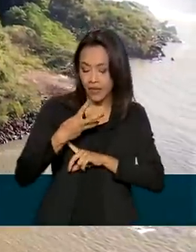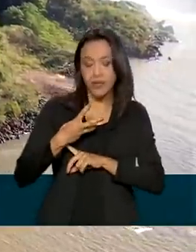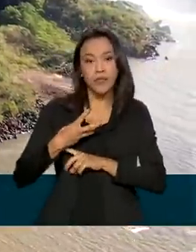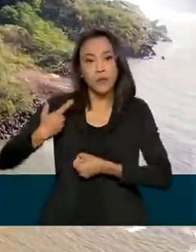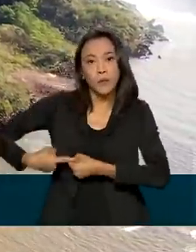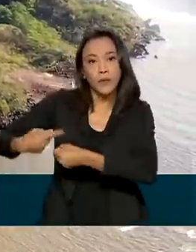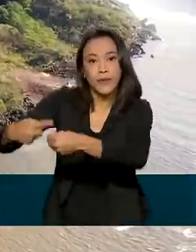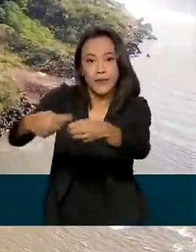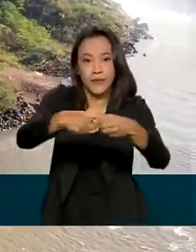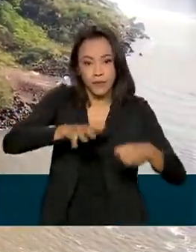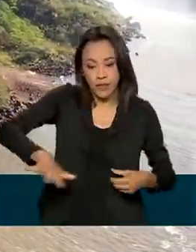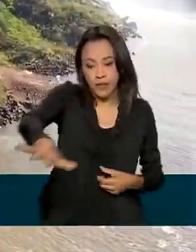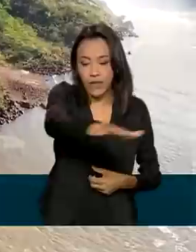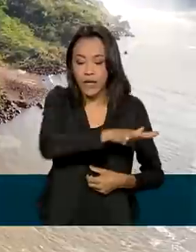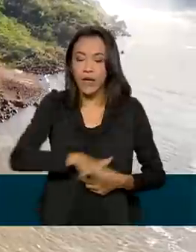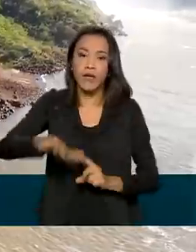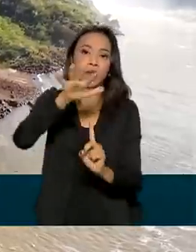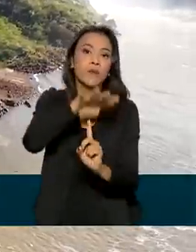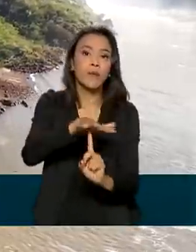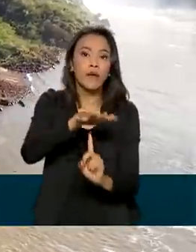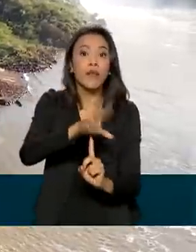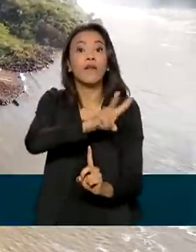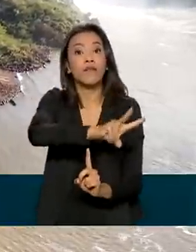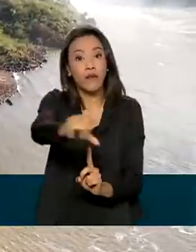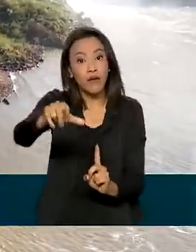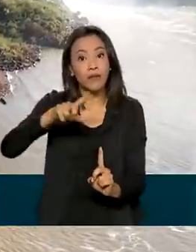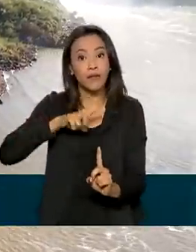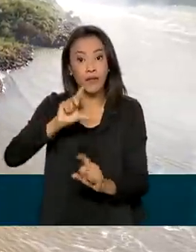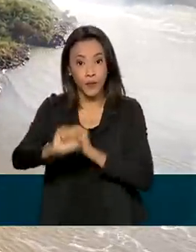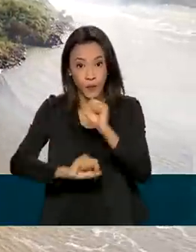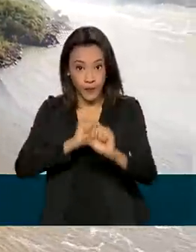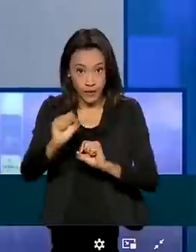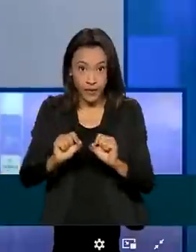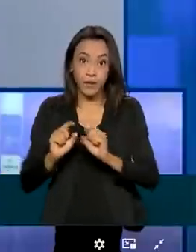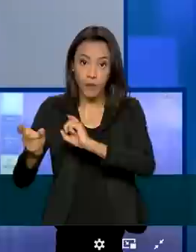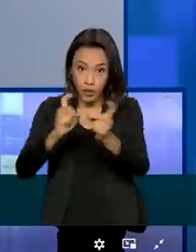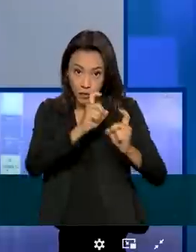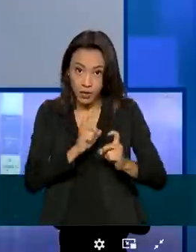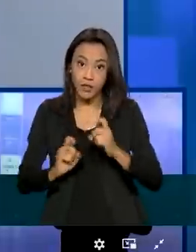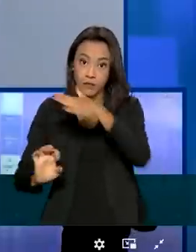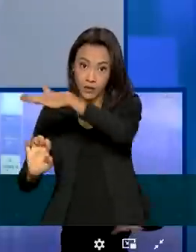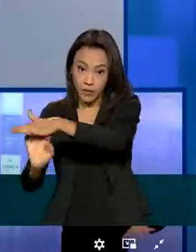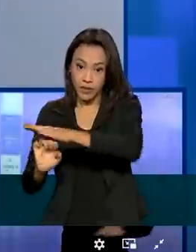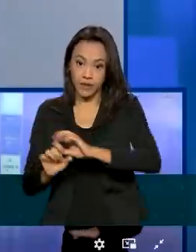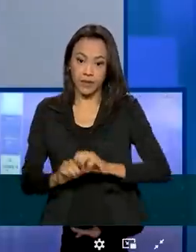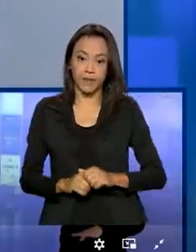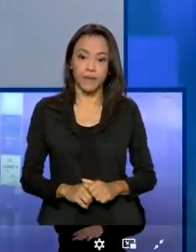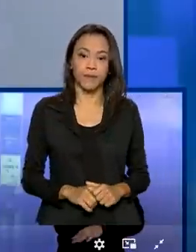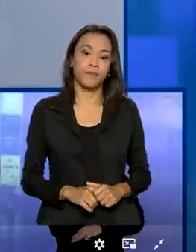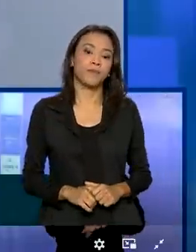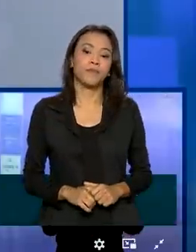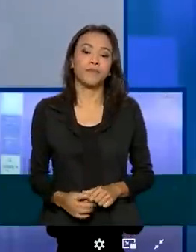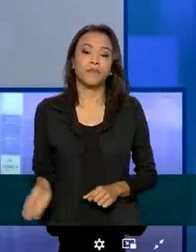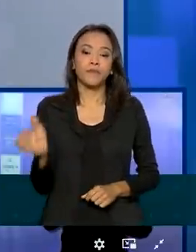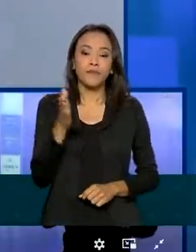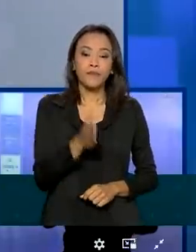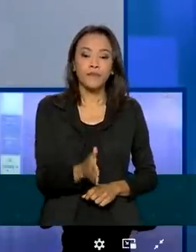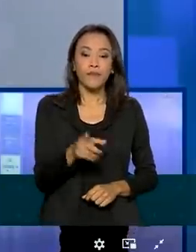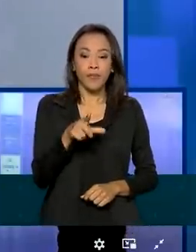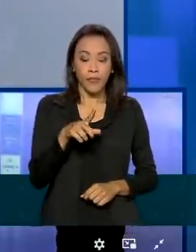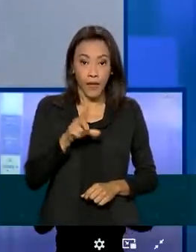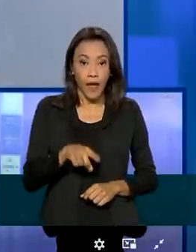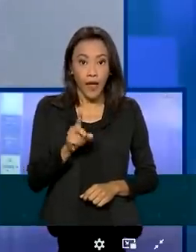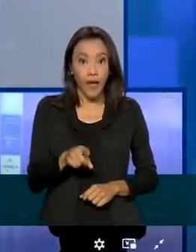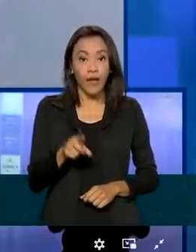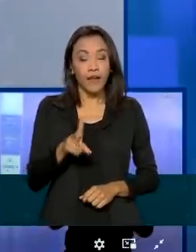oeste do Paraná serão beneficiados com a concessão do parque. São soluções climáticas lucrativas.